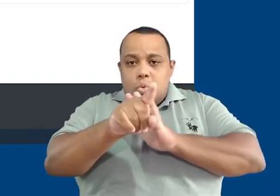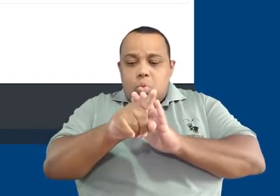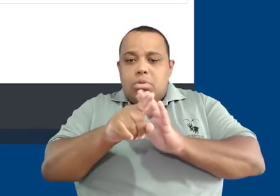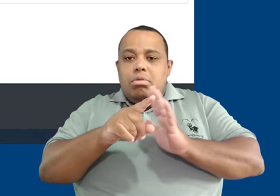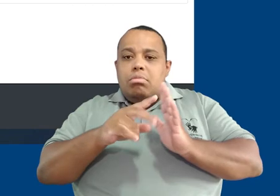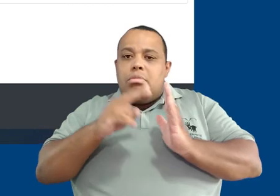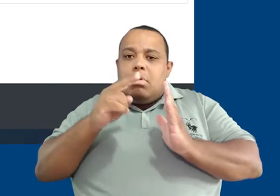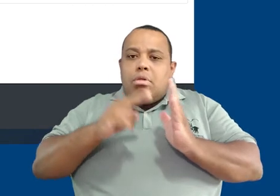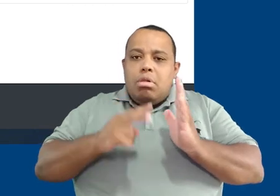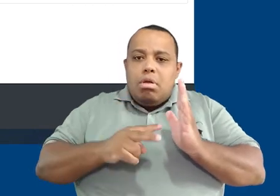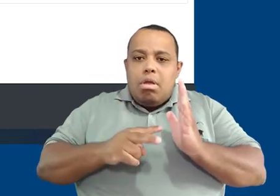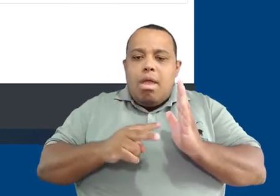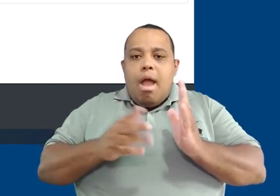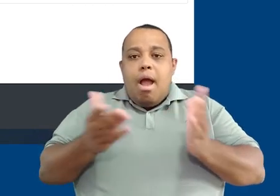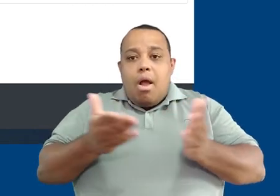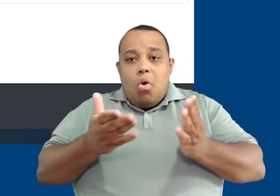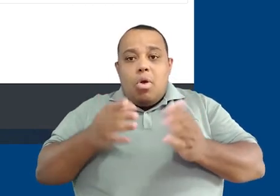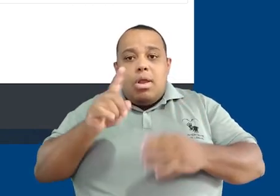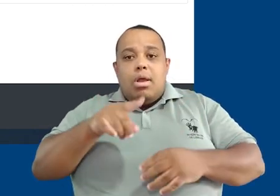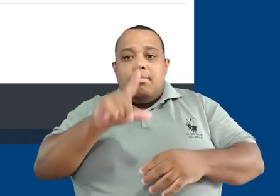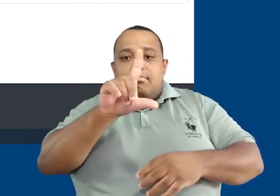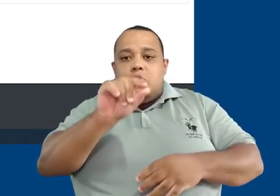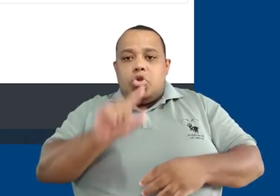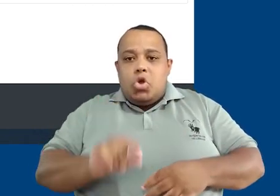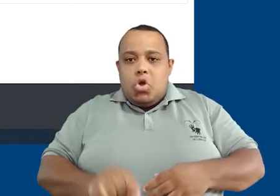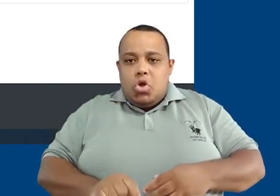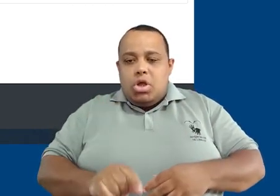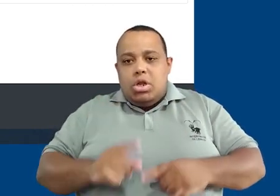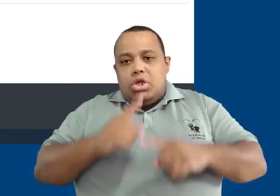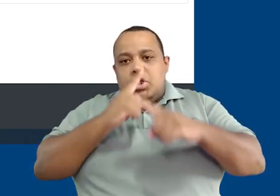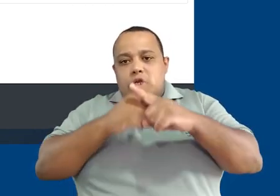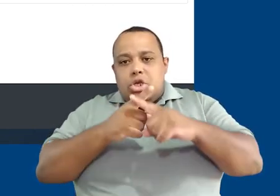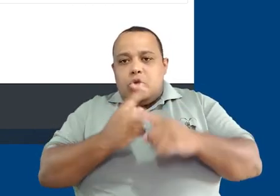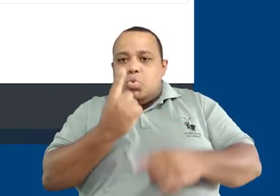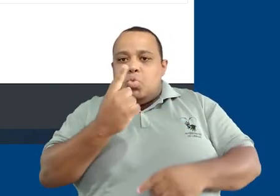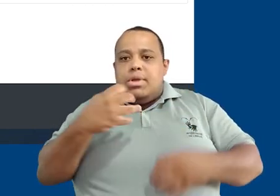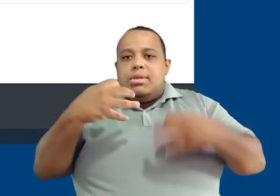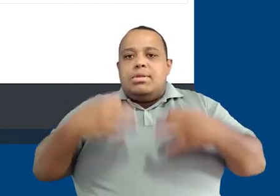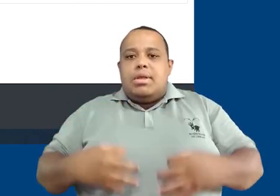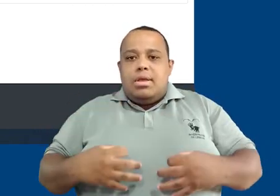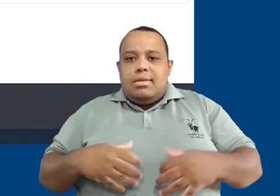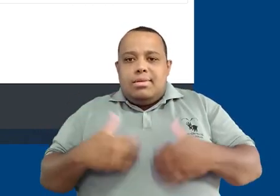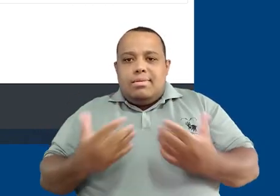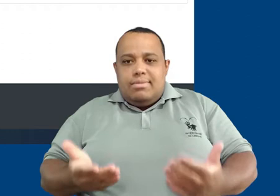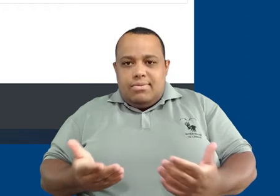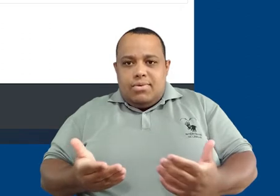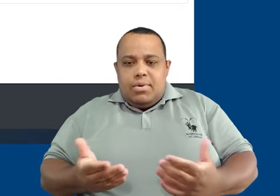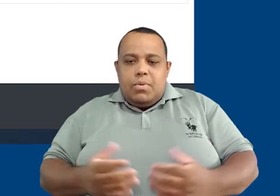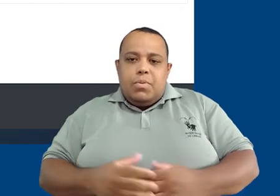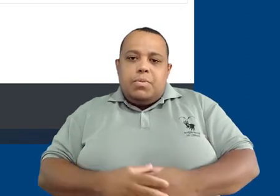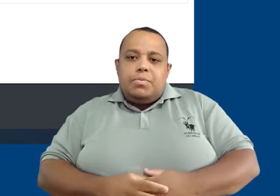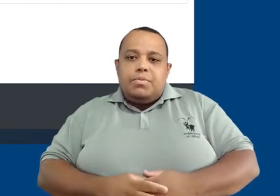Tem uma pergunta. Tive múltipla escolha dessa vez. João tinha cinco casas e esqueceu uma casa.